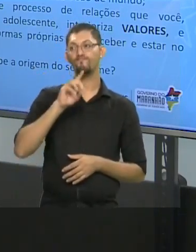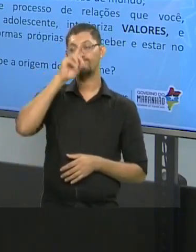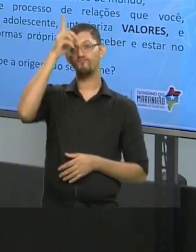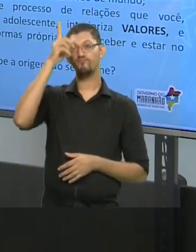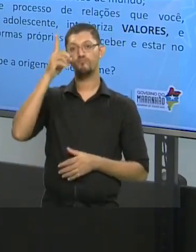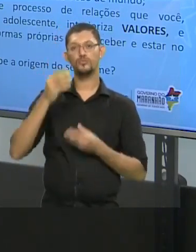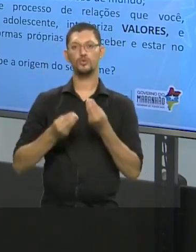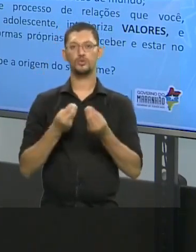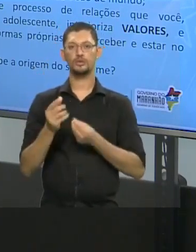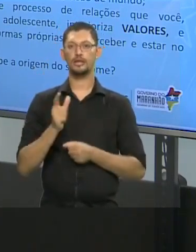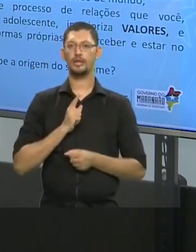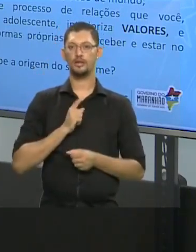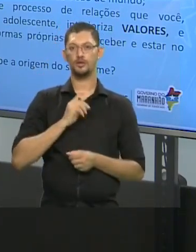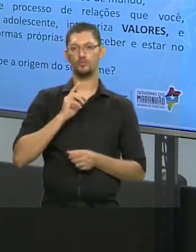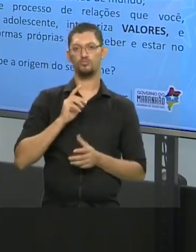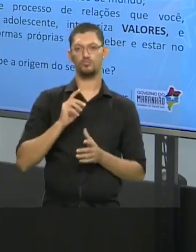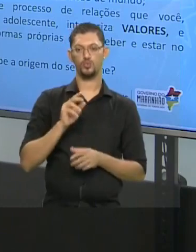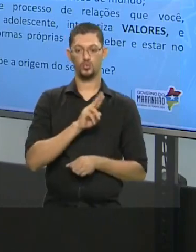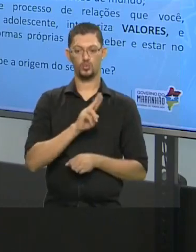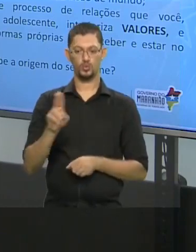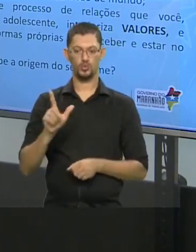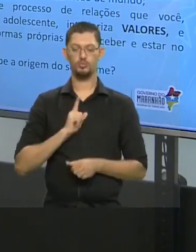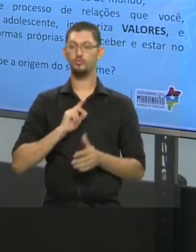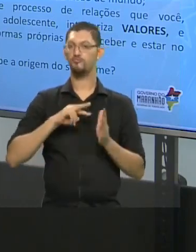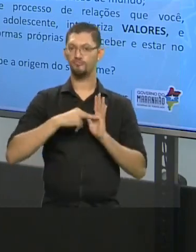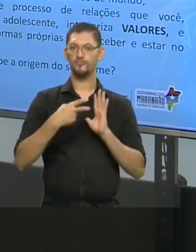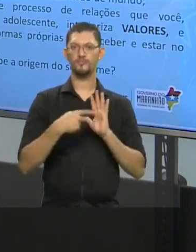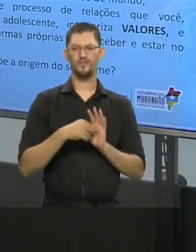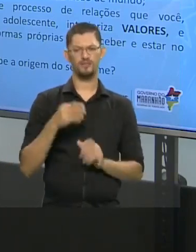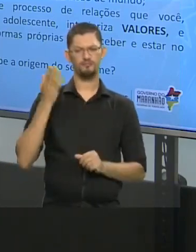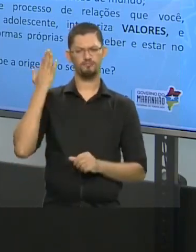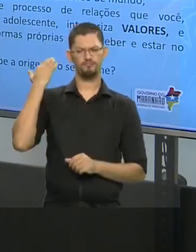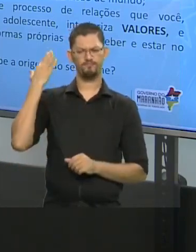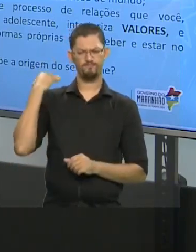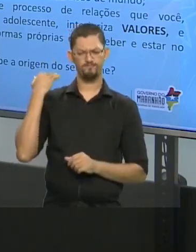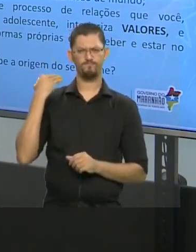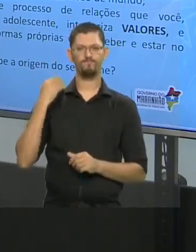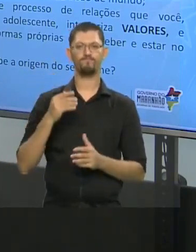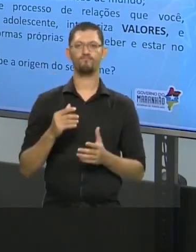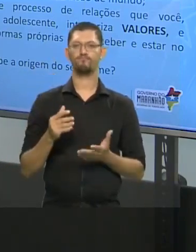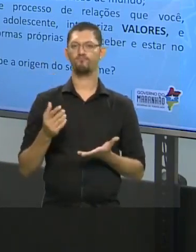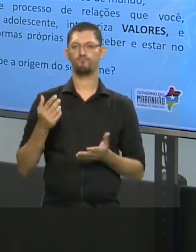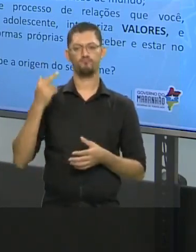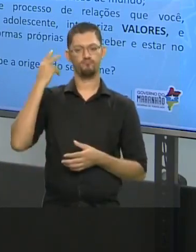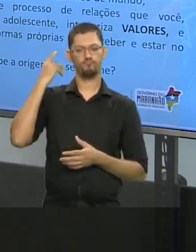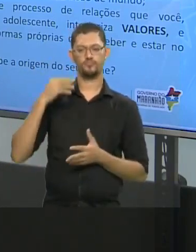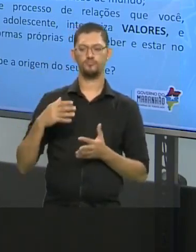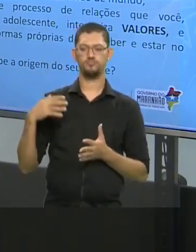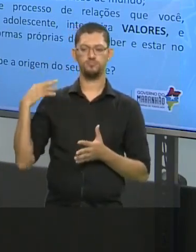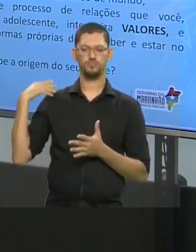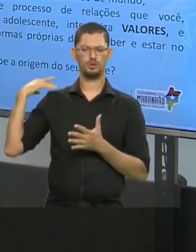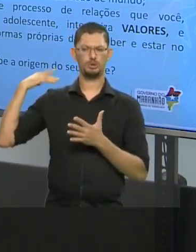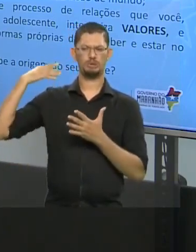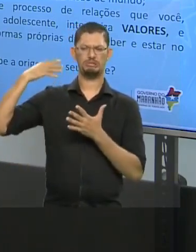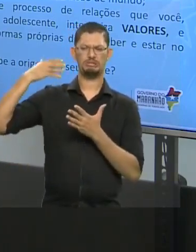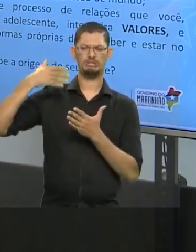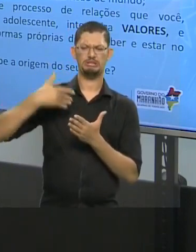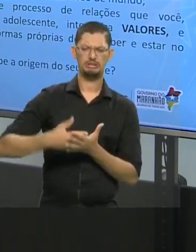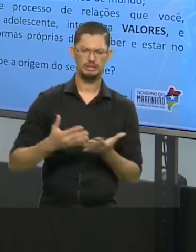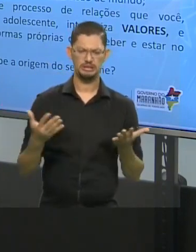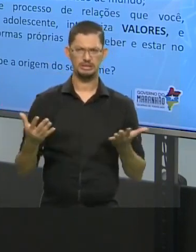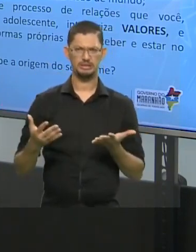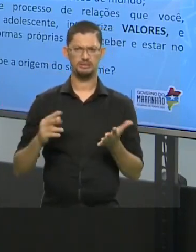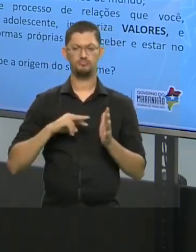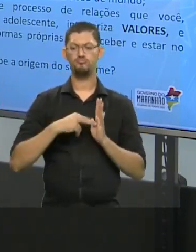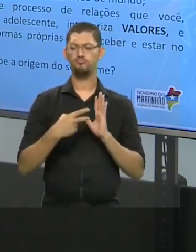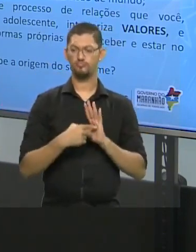nomes que já têm uma origem pré-determinada, que é uma origem ancestral, que vem de centenares, de milhares de